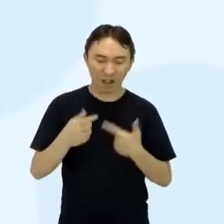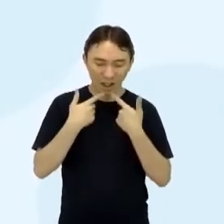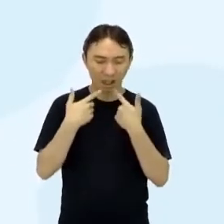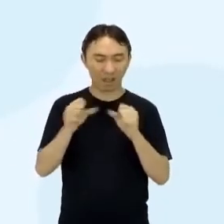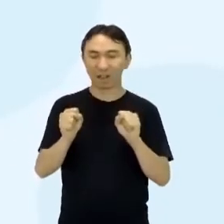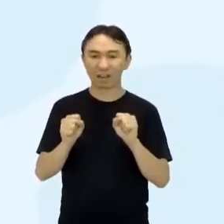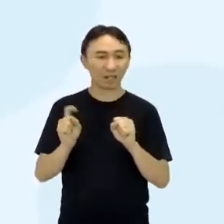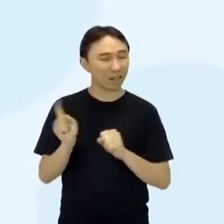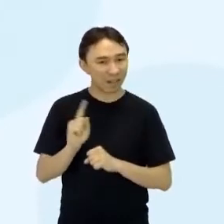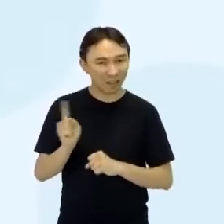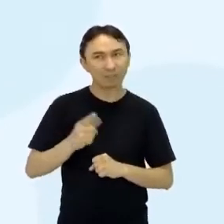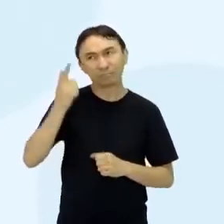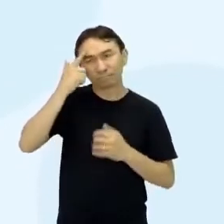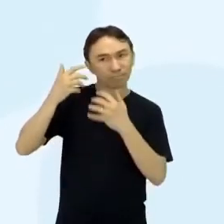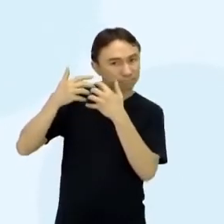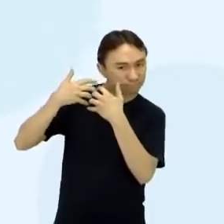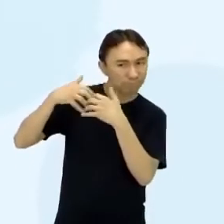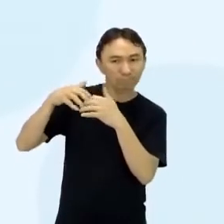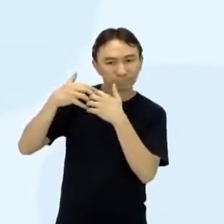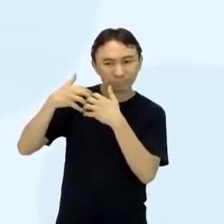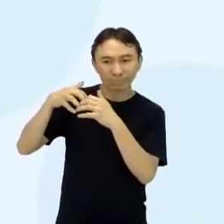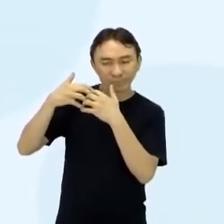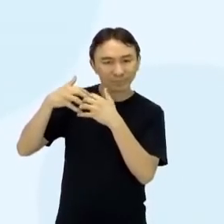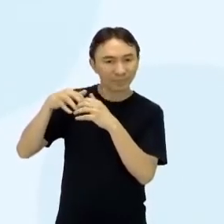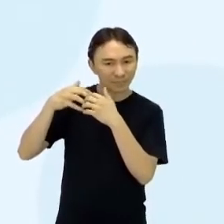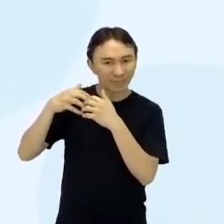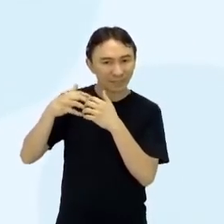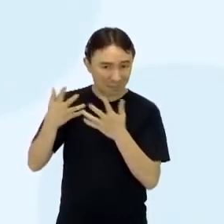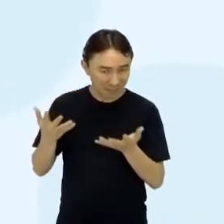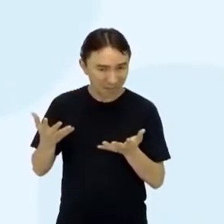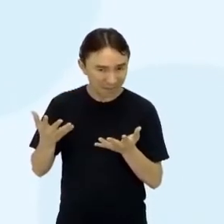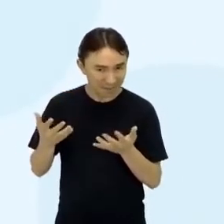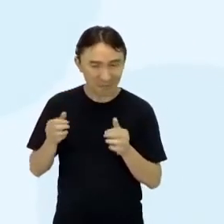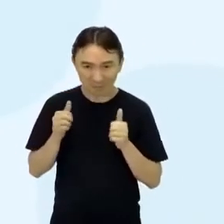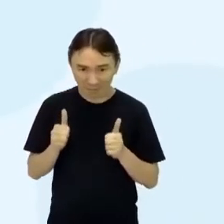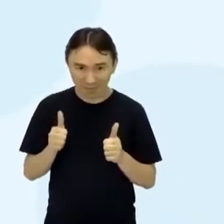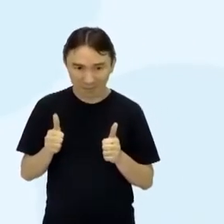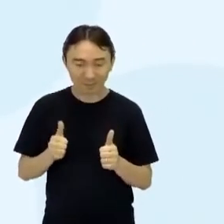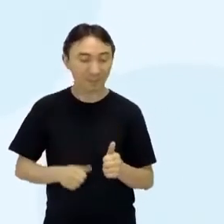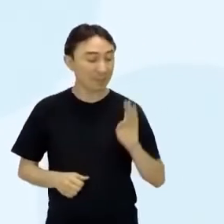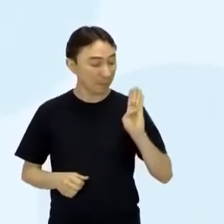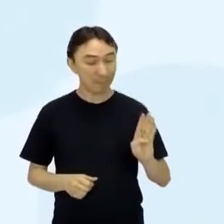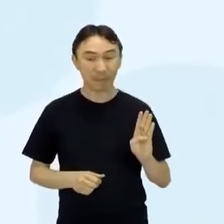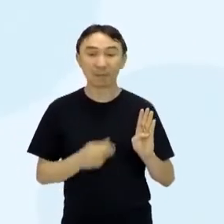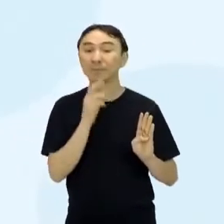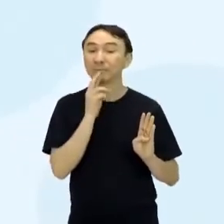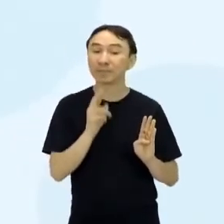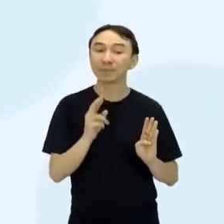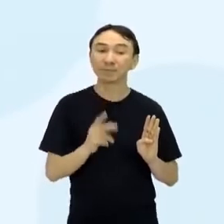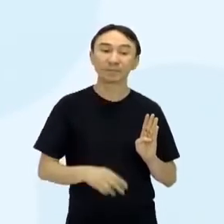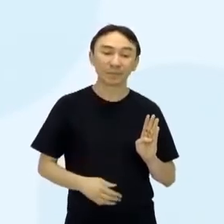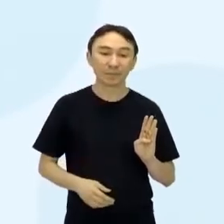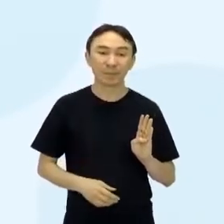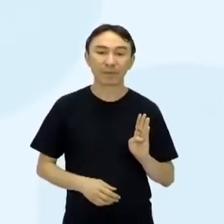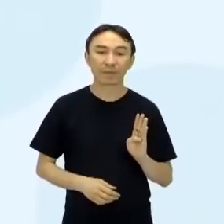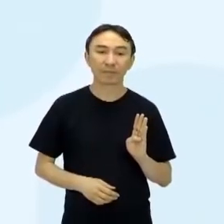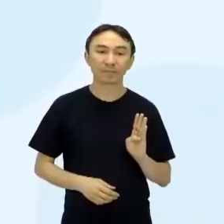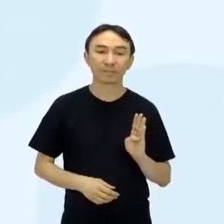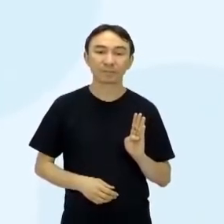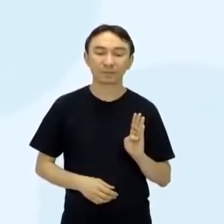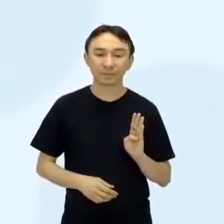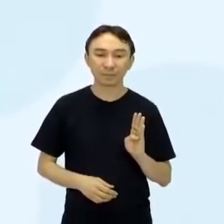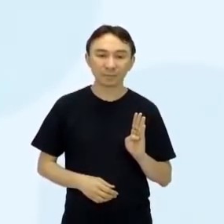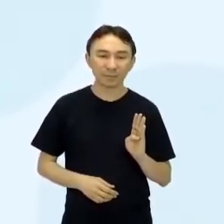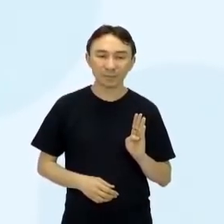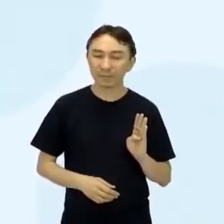a psicologia, já fala que é bio, né, a vida no contexto da linguagem, tudo bem? E na B, ele coloca o fato ali, a